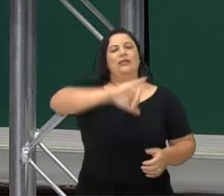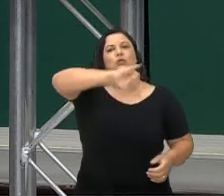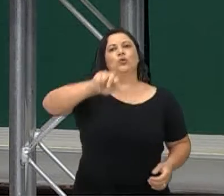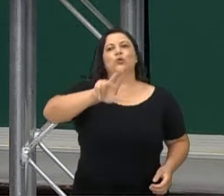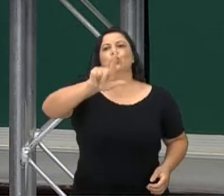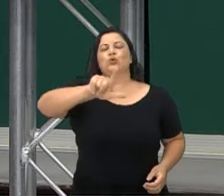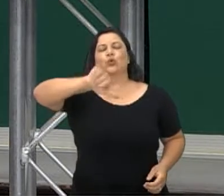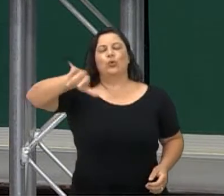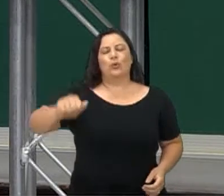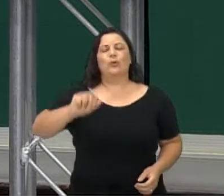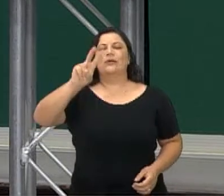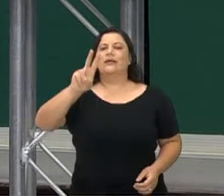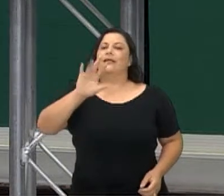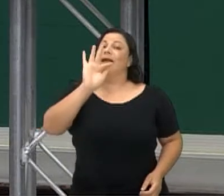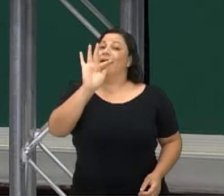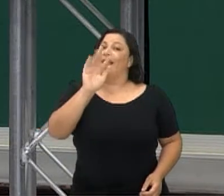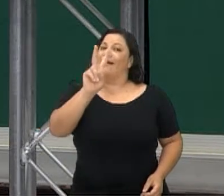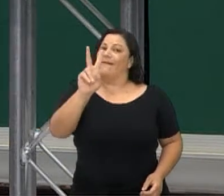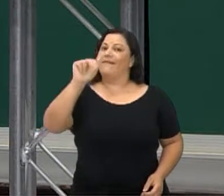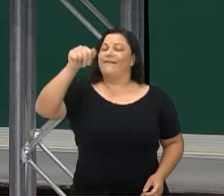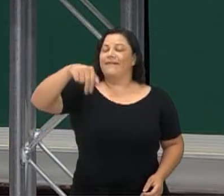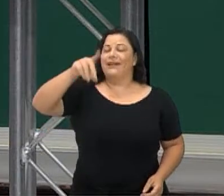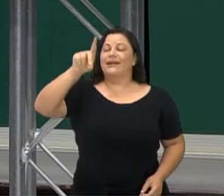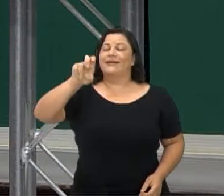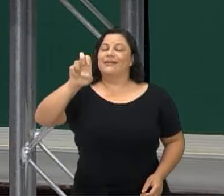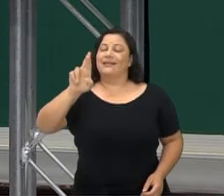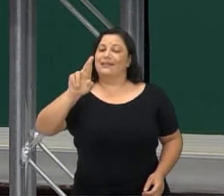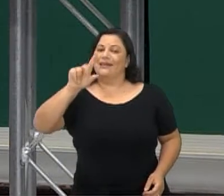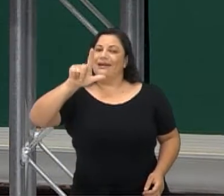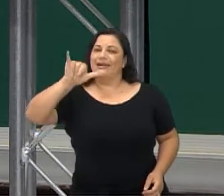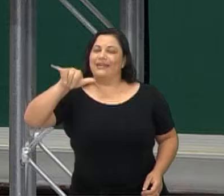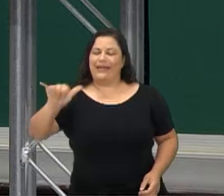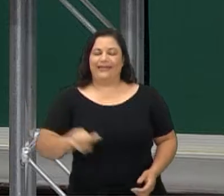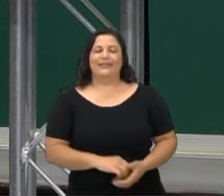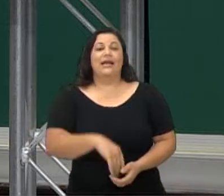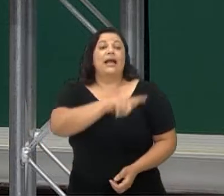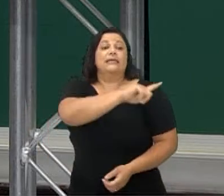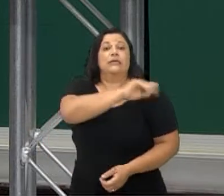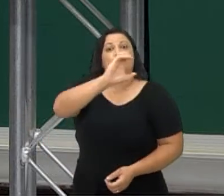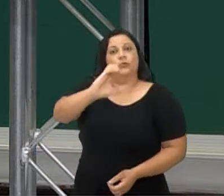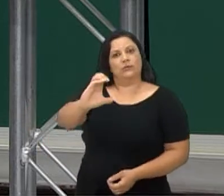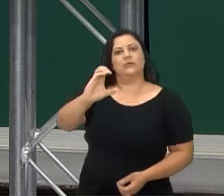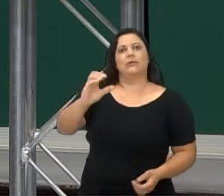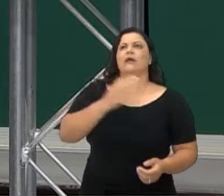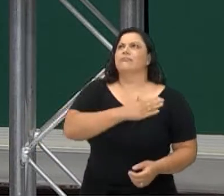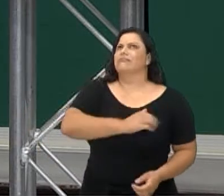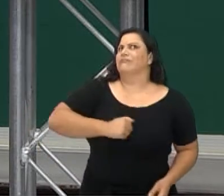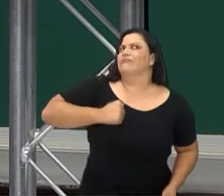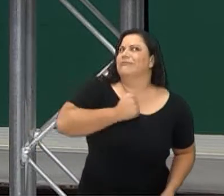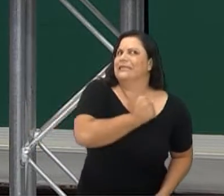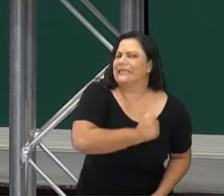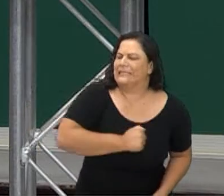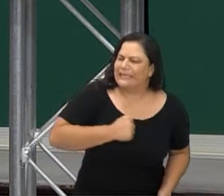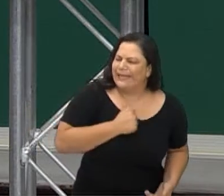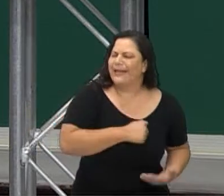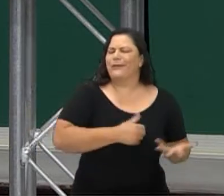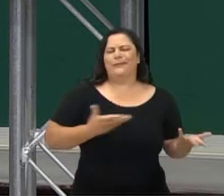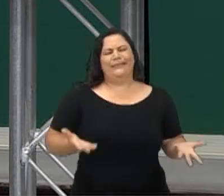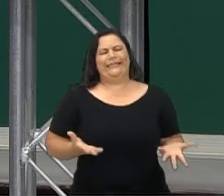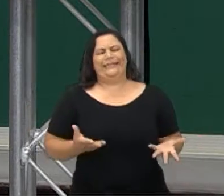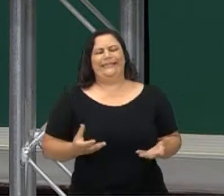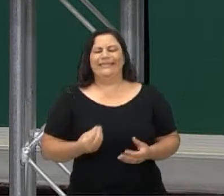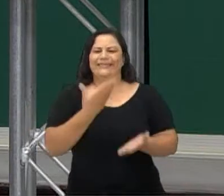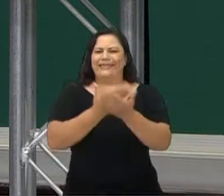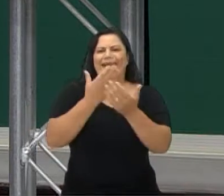manda um beijo para a minha escola, por favor, sou do sétimo ano C. Estou com muitas saudades das aulas presenciais,